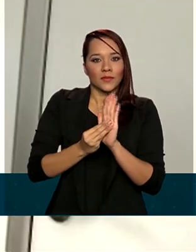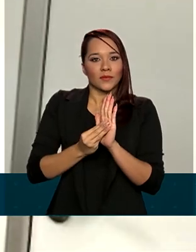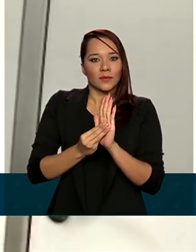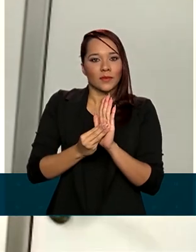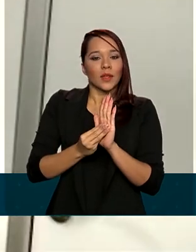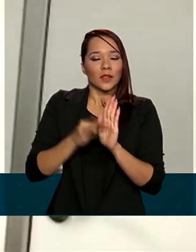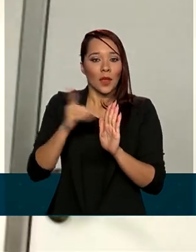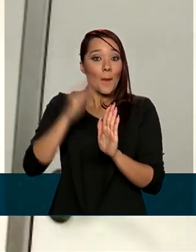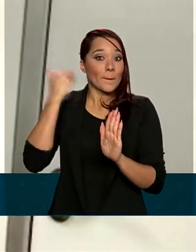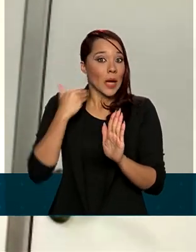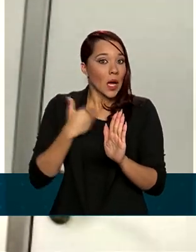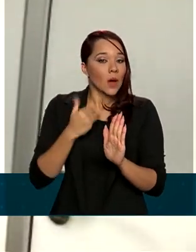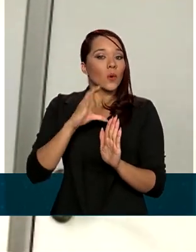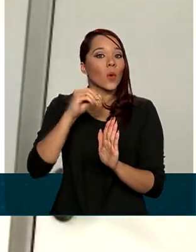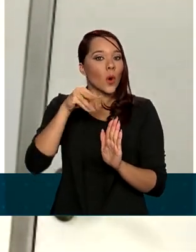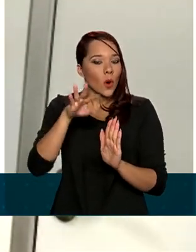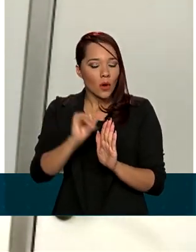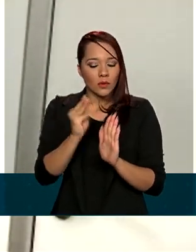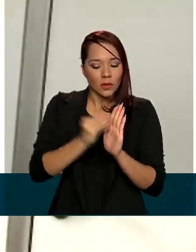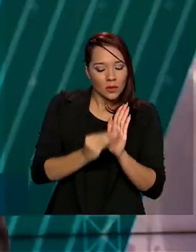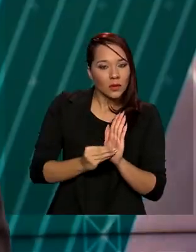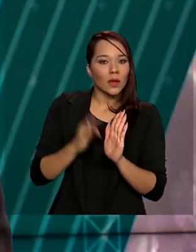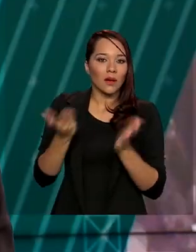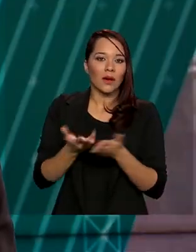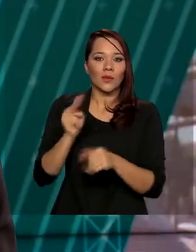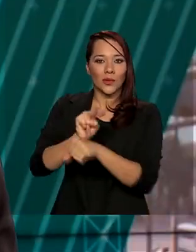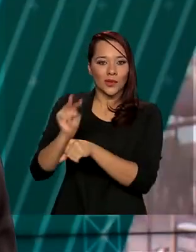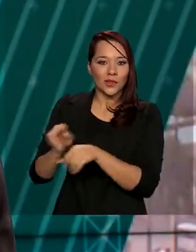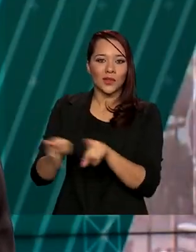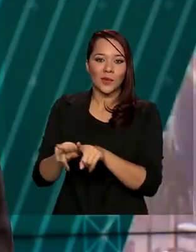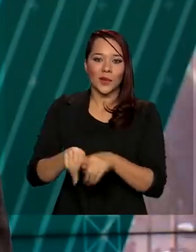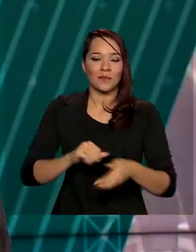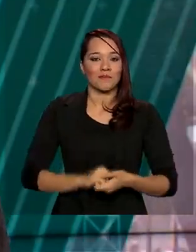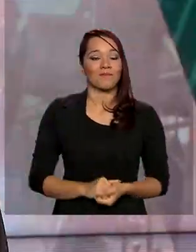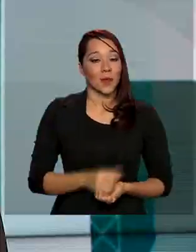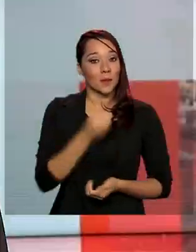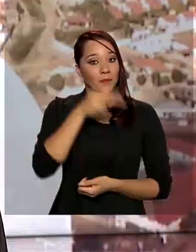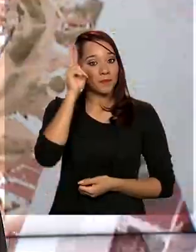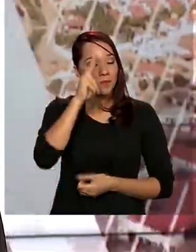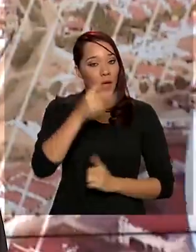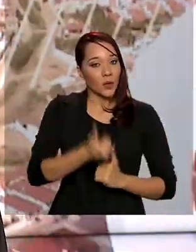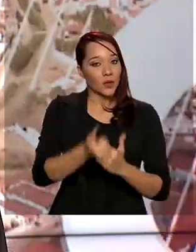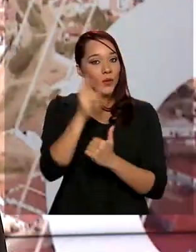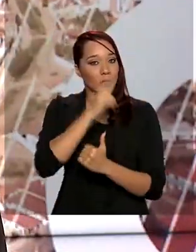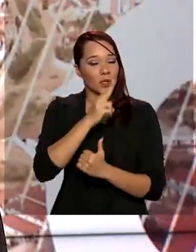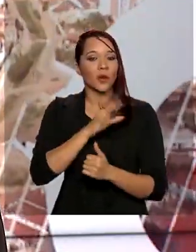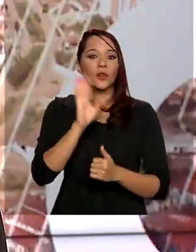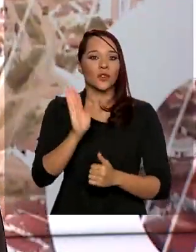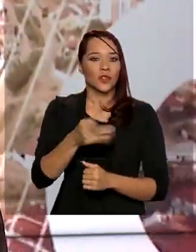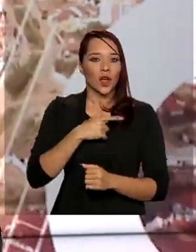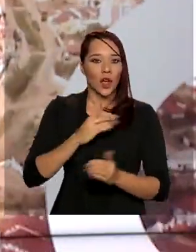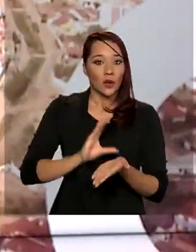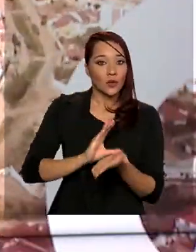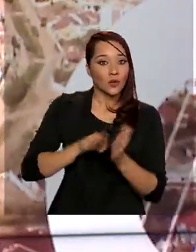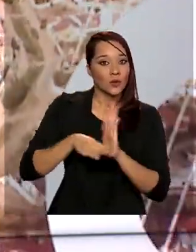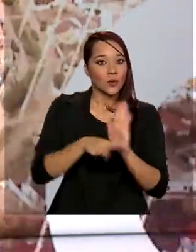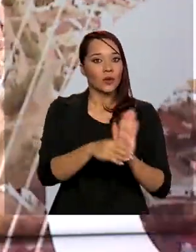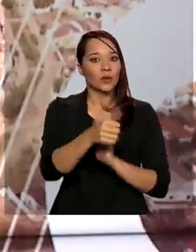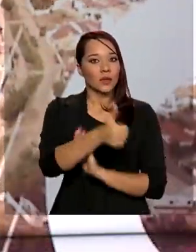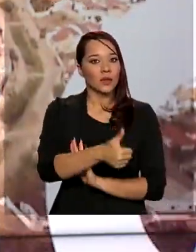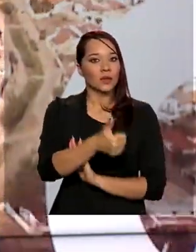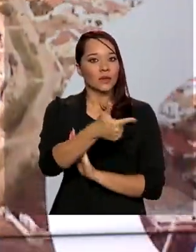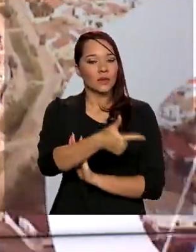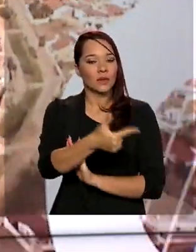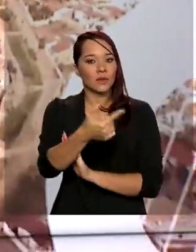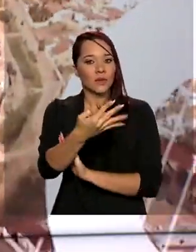bancarizados e protegidos. Vale lembrar que o auxílio emergencial já alcançou 124